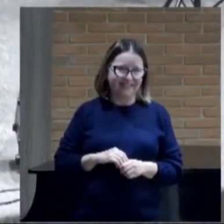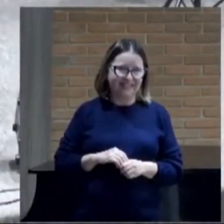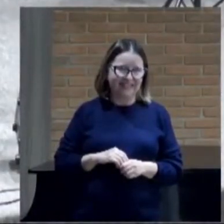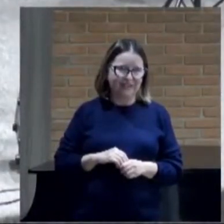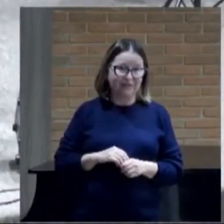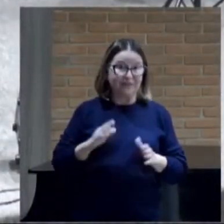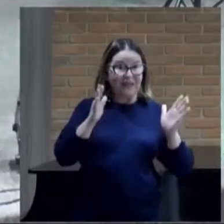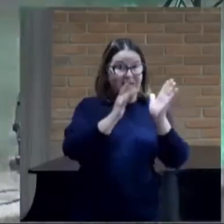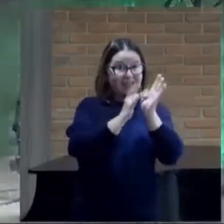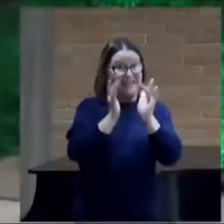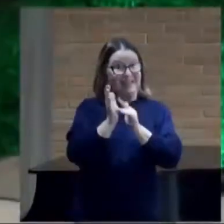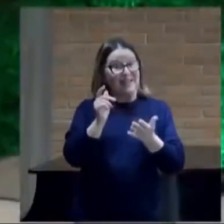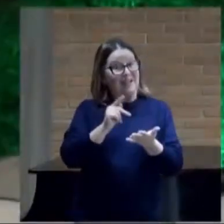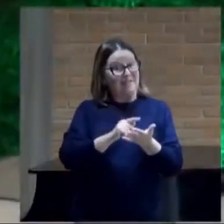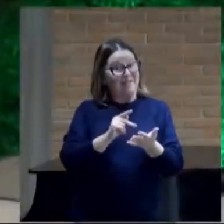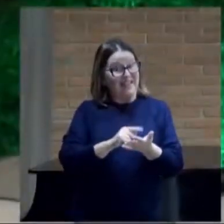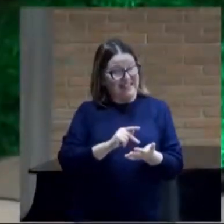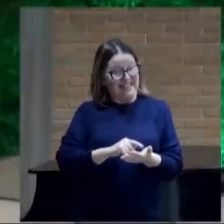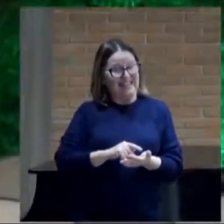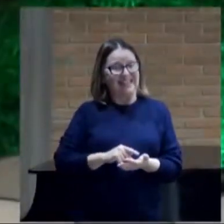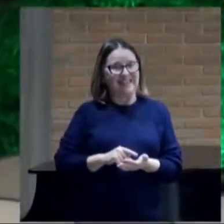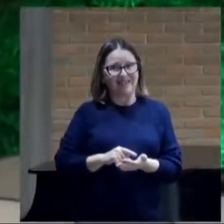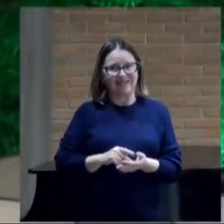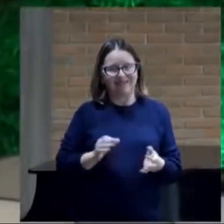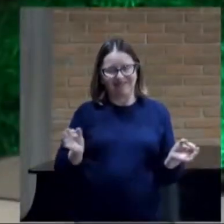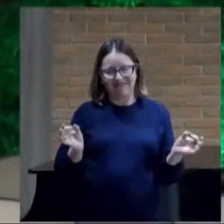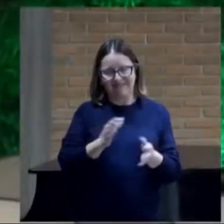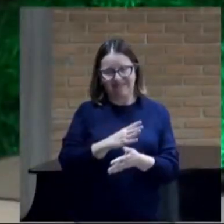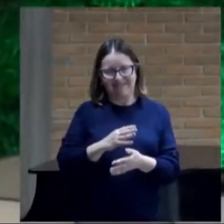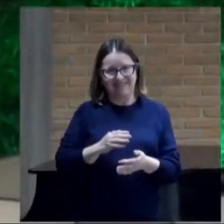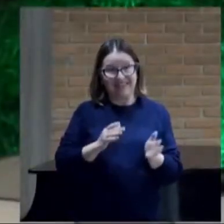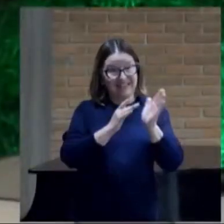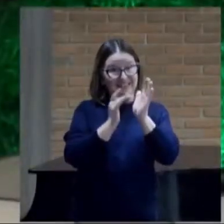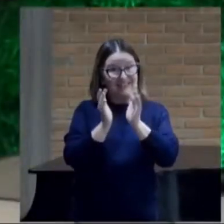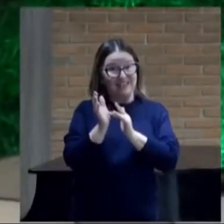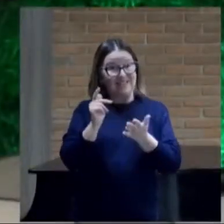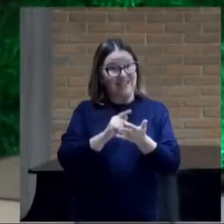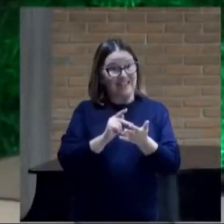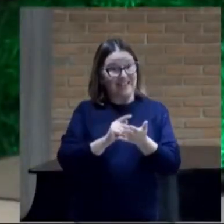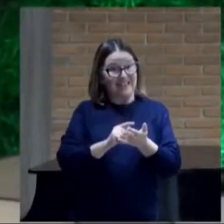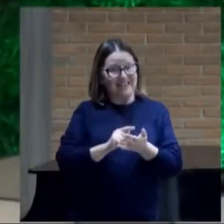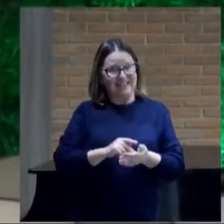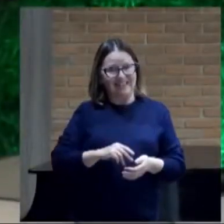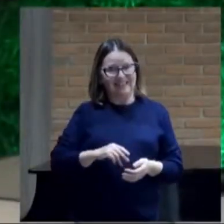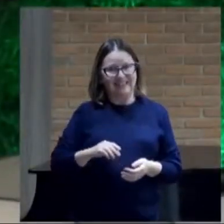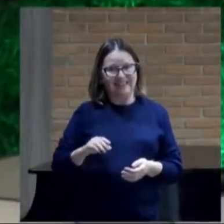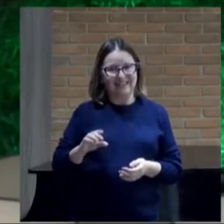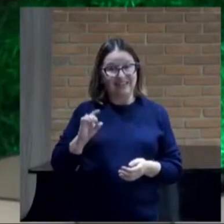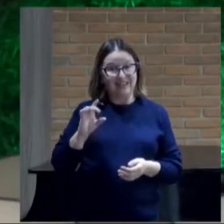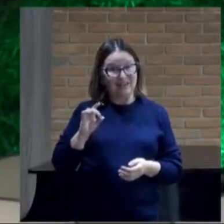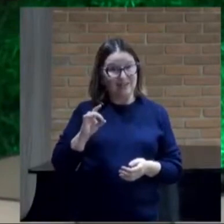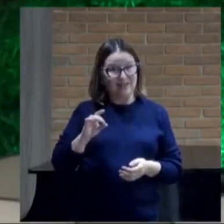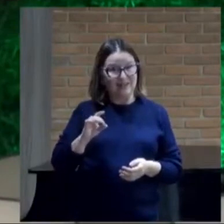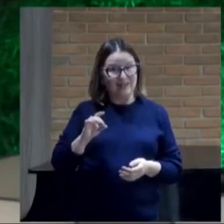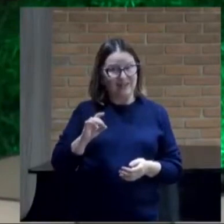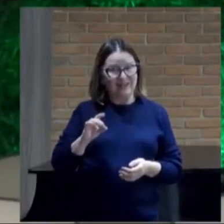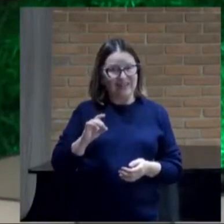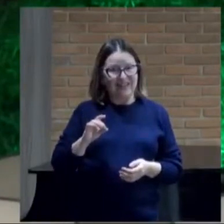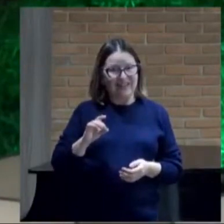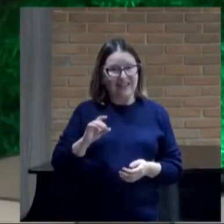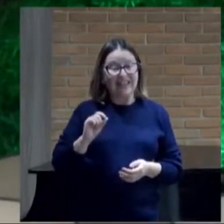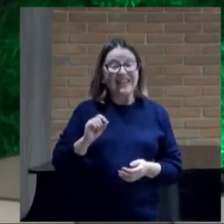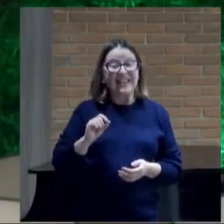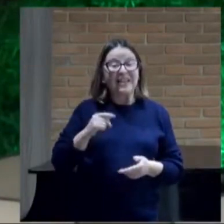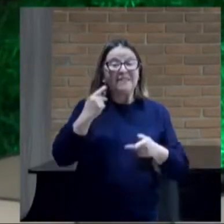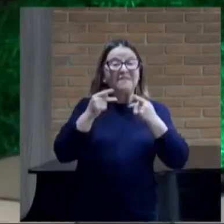jesus é a verdade ontológica ele é a verdade só quem fala da verdade é o espírito